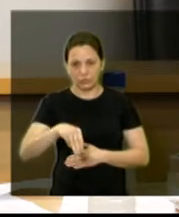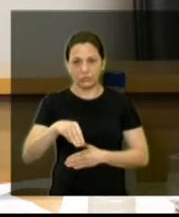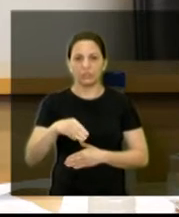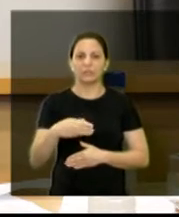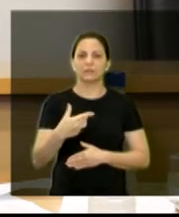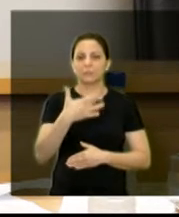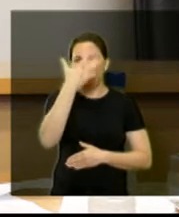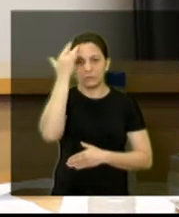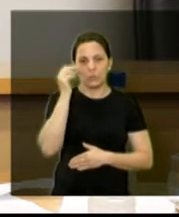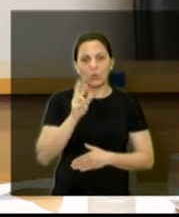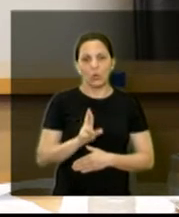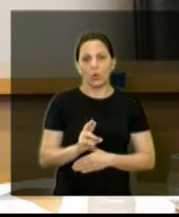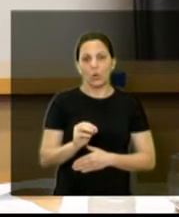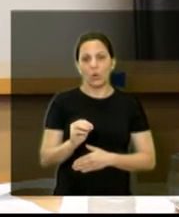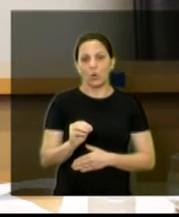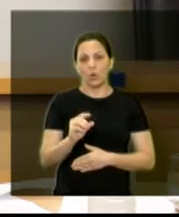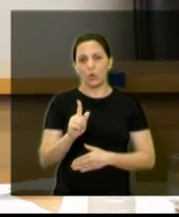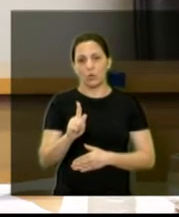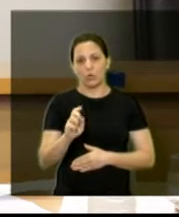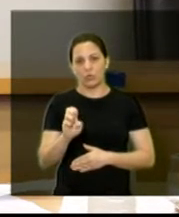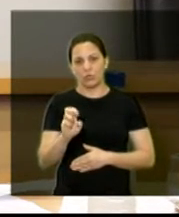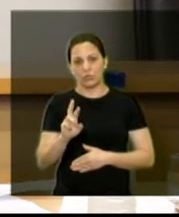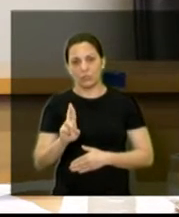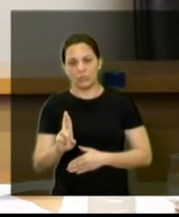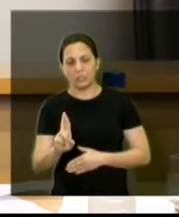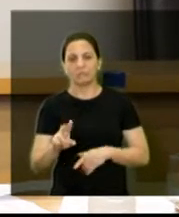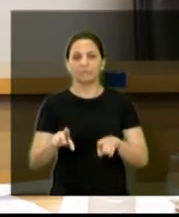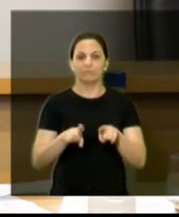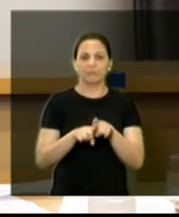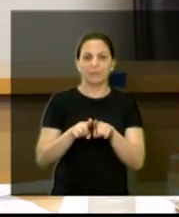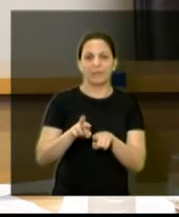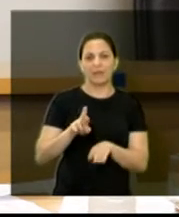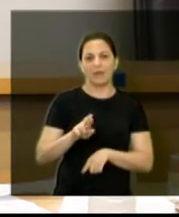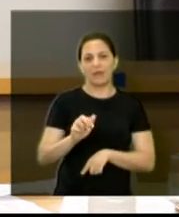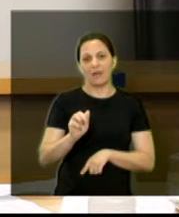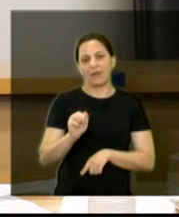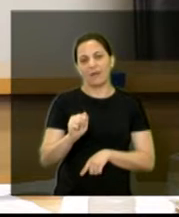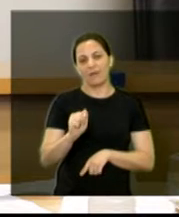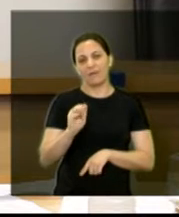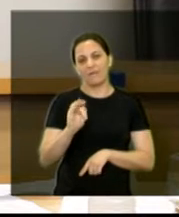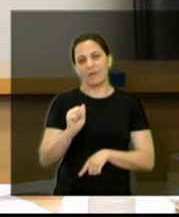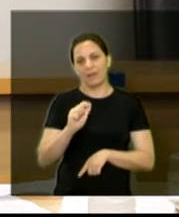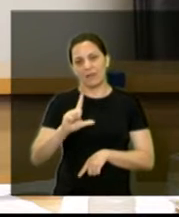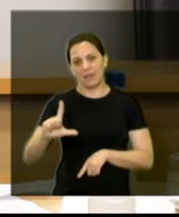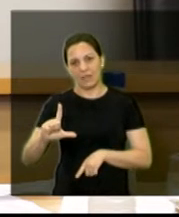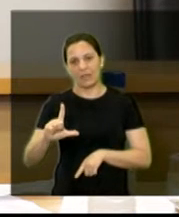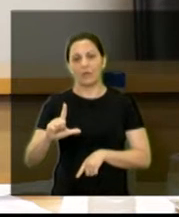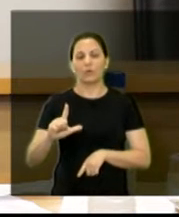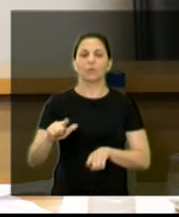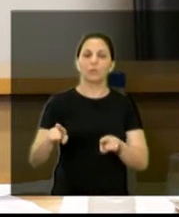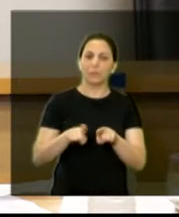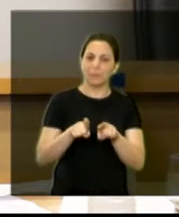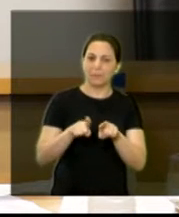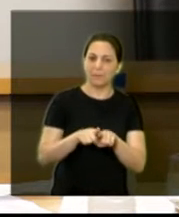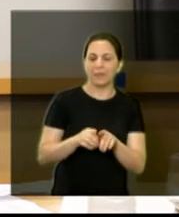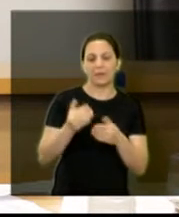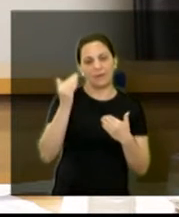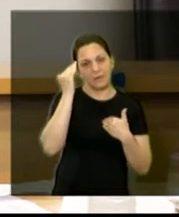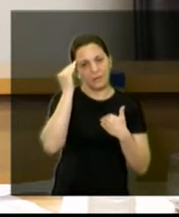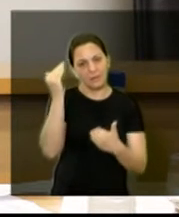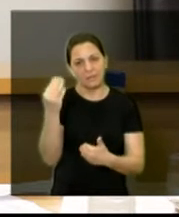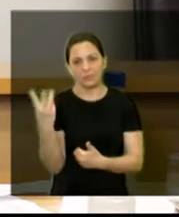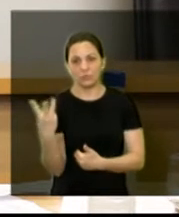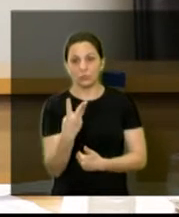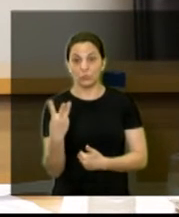Roger, obrigado, Roger, pela presença também. O Rafael De Angeli, obrigado pela presença. Acho que os três que